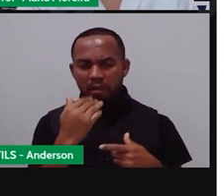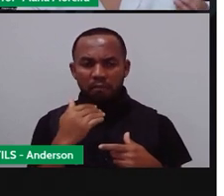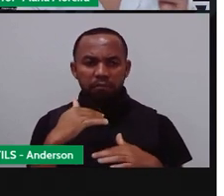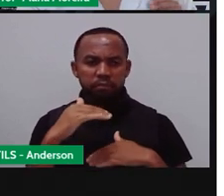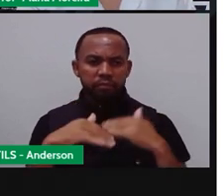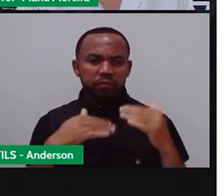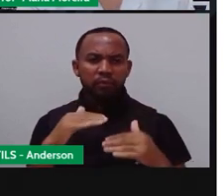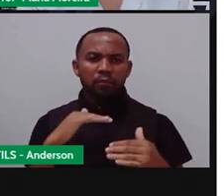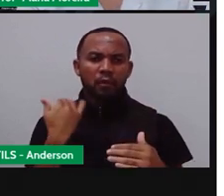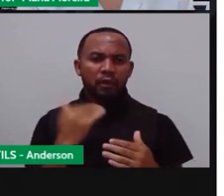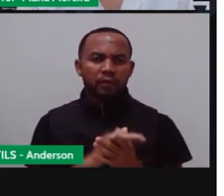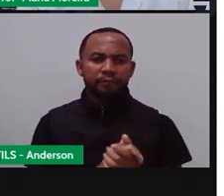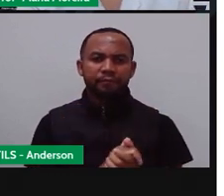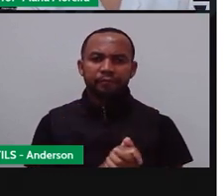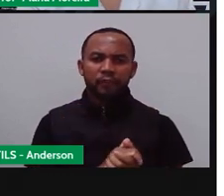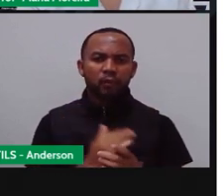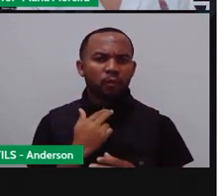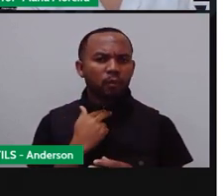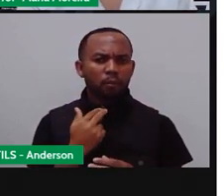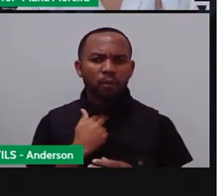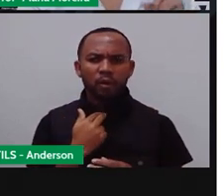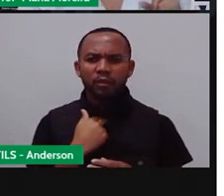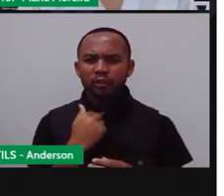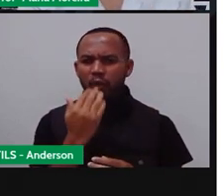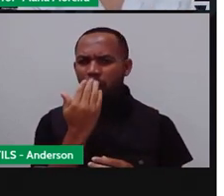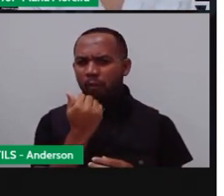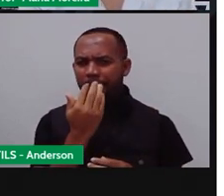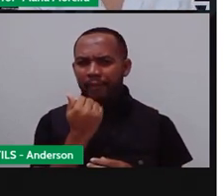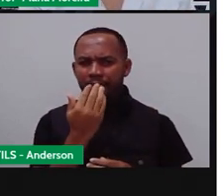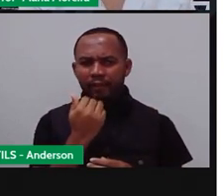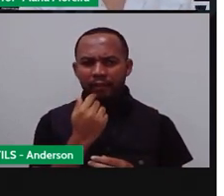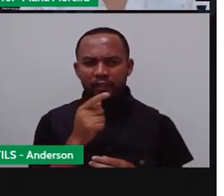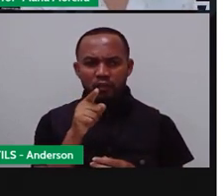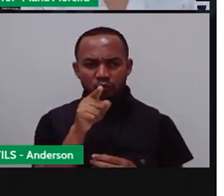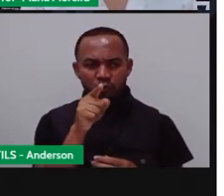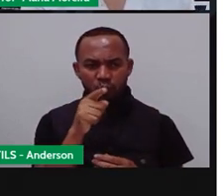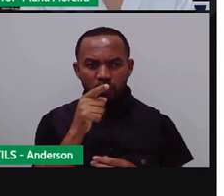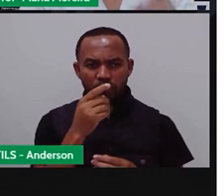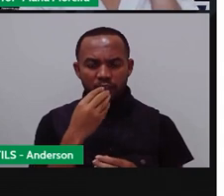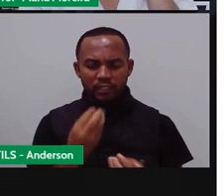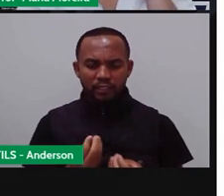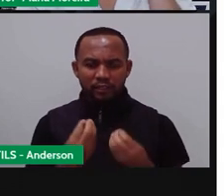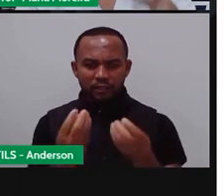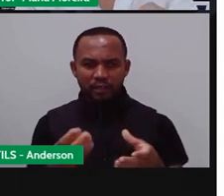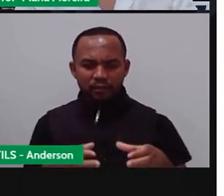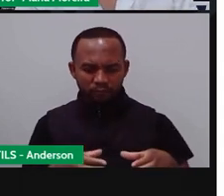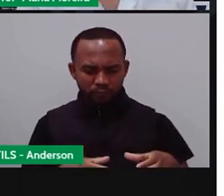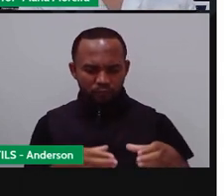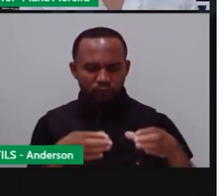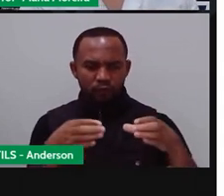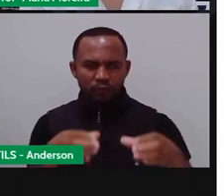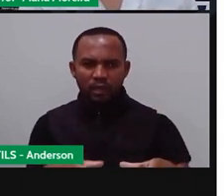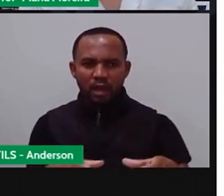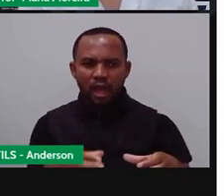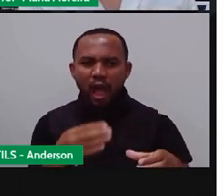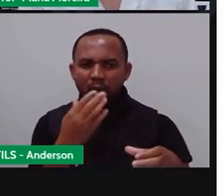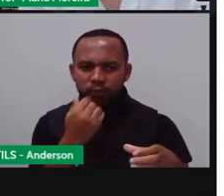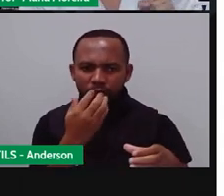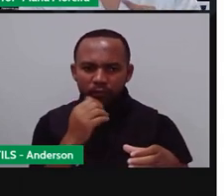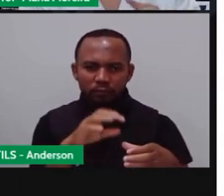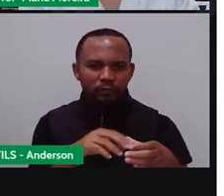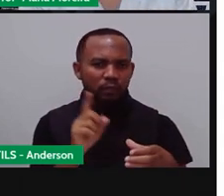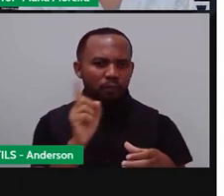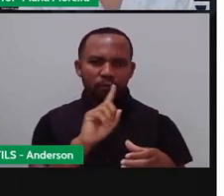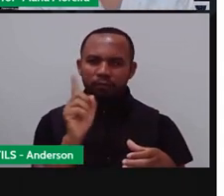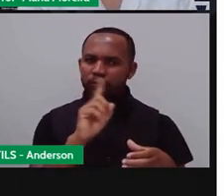É errado, né, dar comida de gente para os animais. Eu sei que muita gente aqui que está me ouvindo já fez isso, mas é